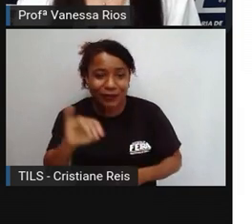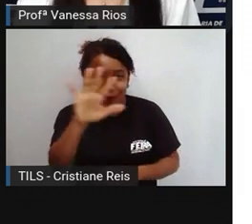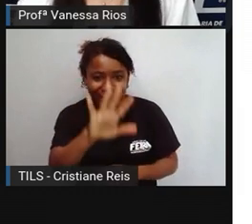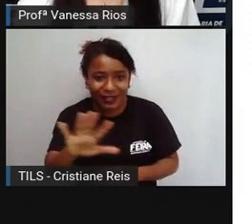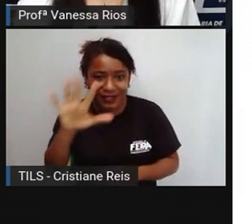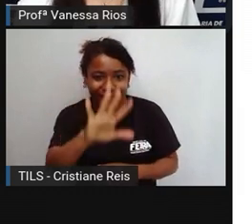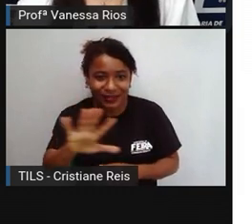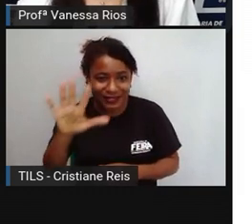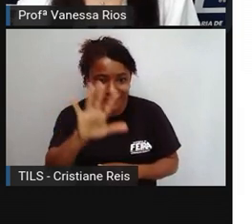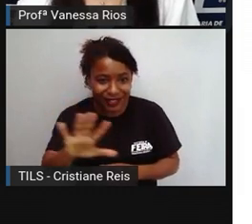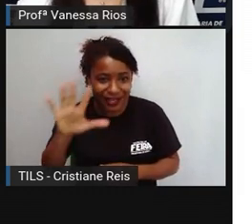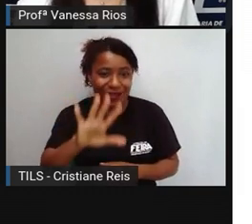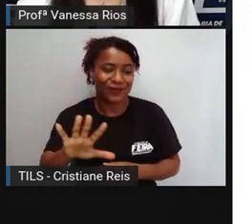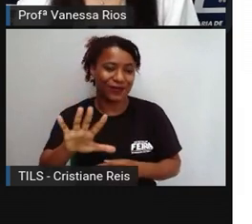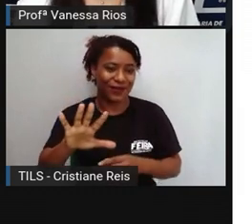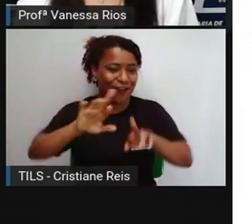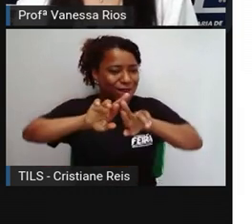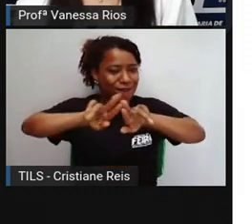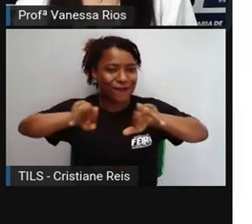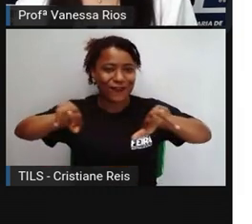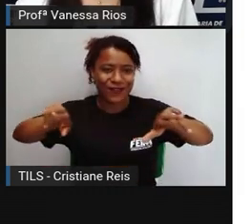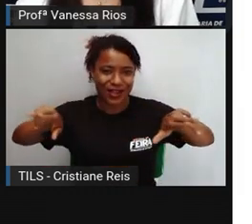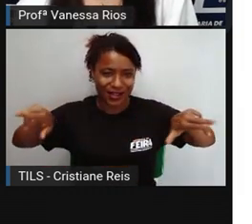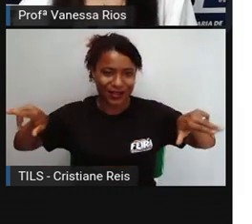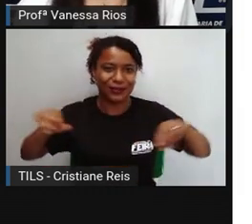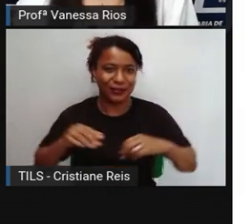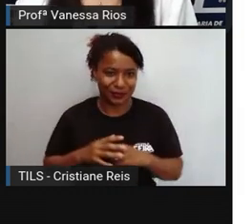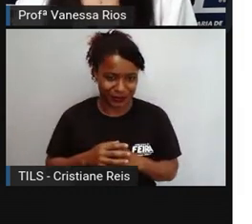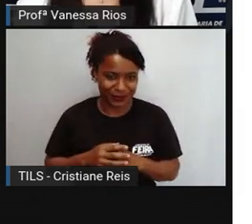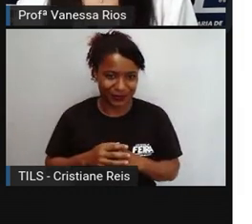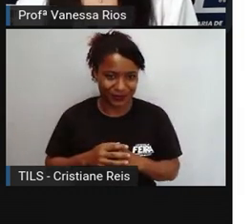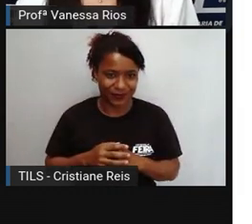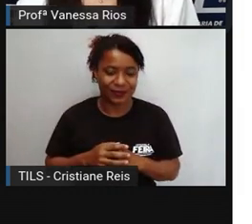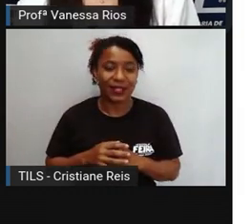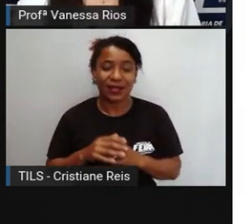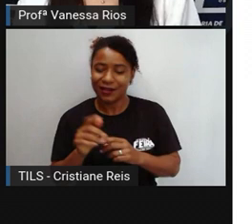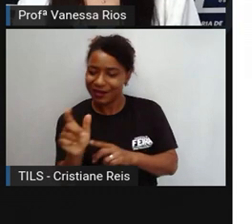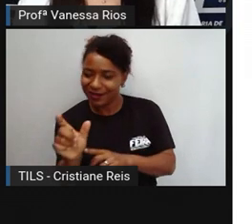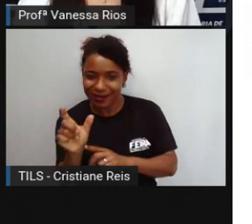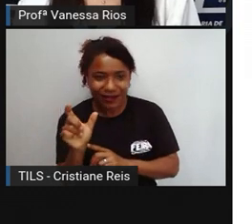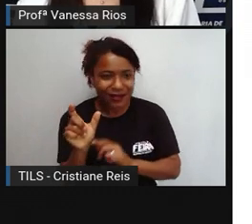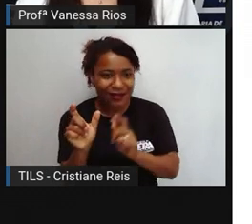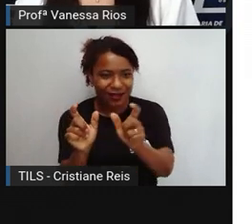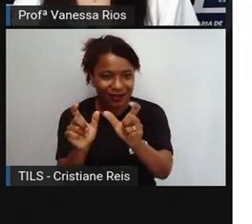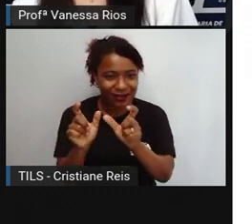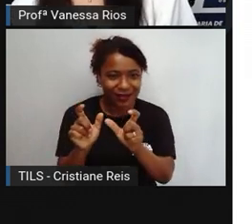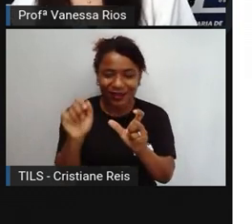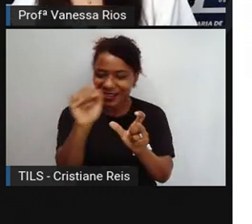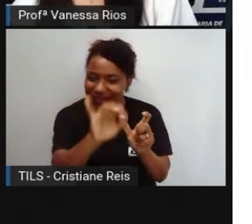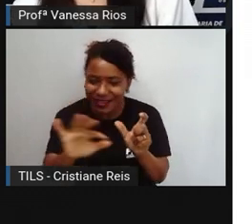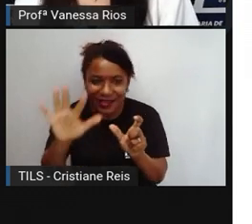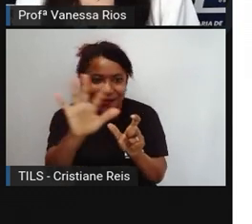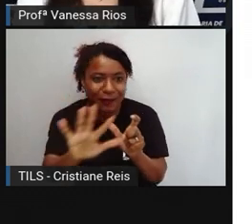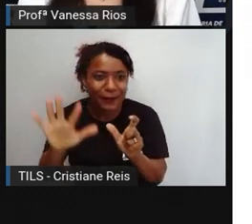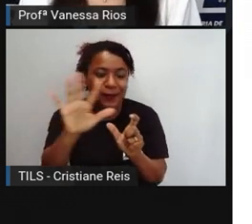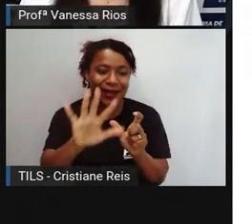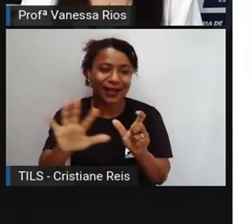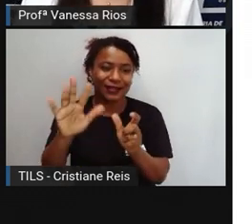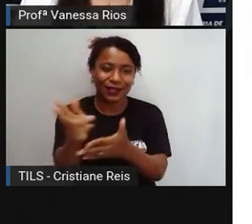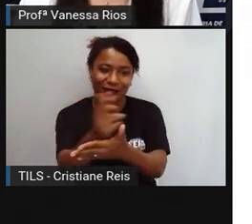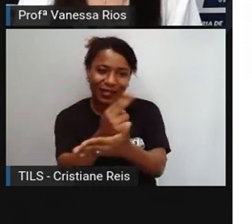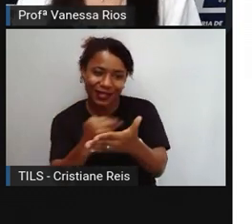por rebus, rebus fonéticos. Então tinham aí a utilização de imagens, de